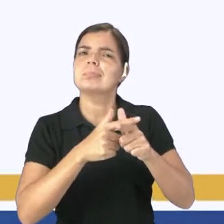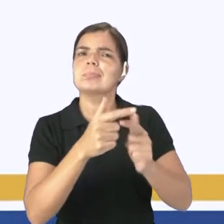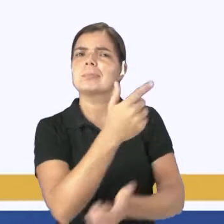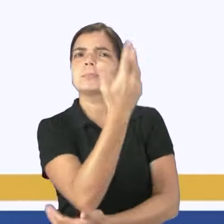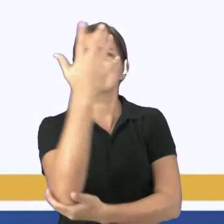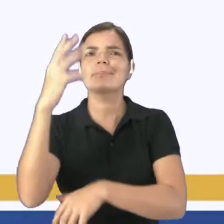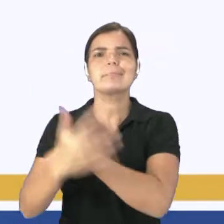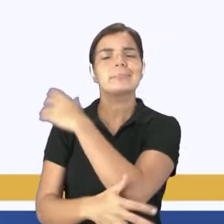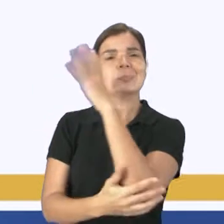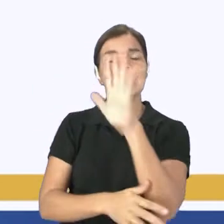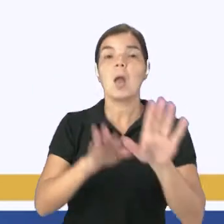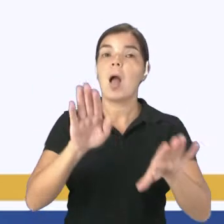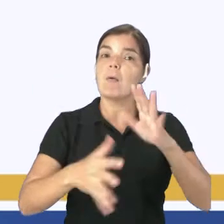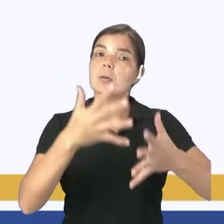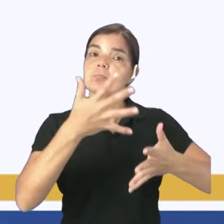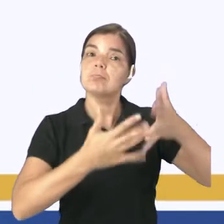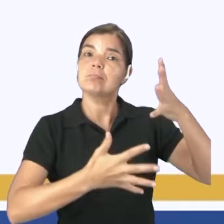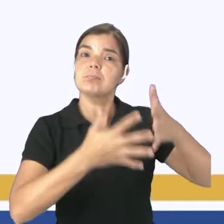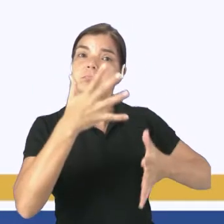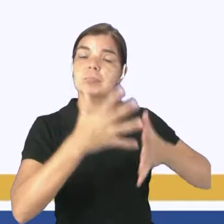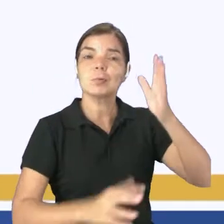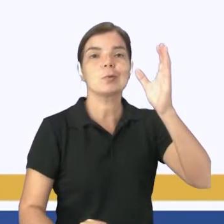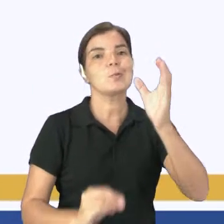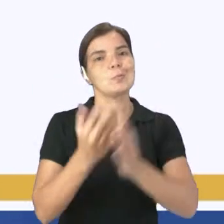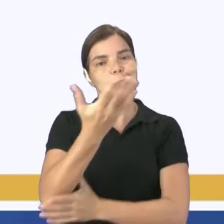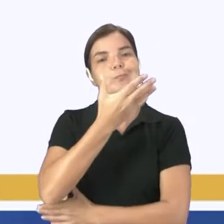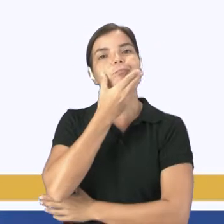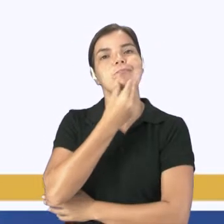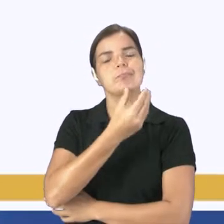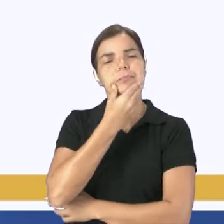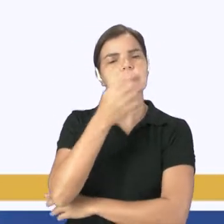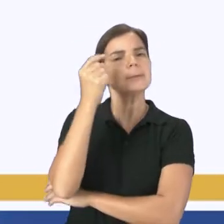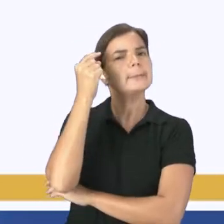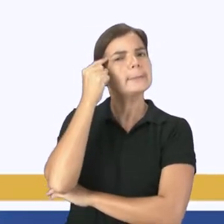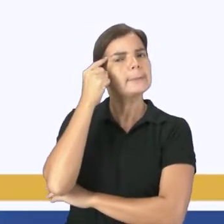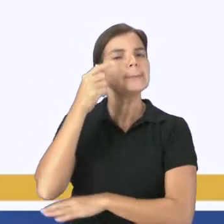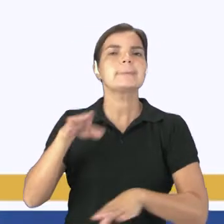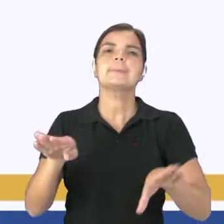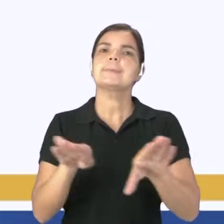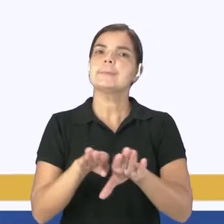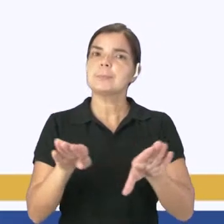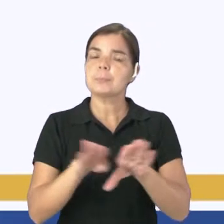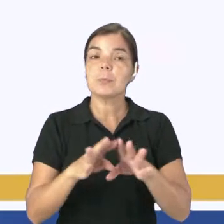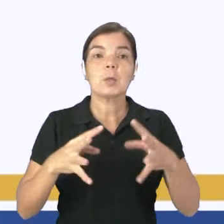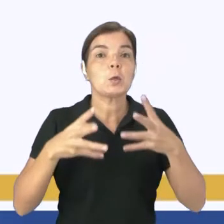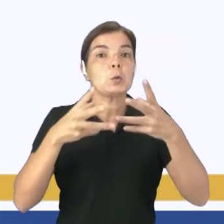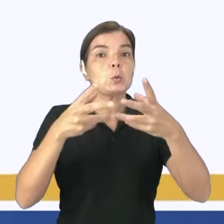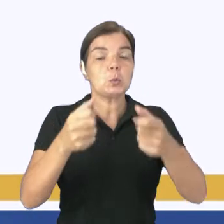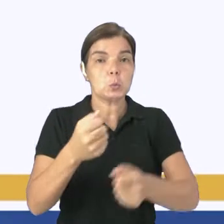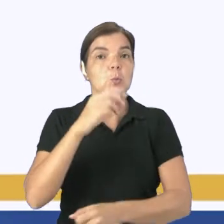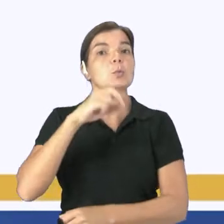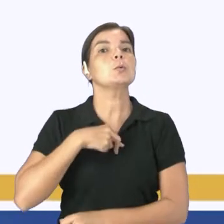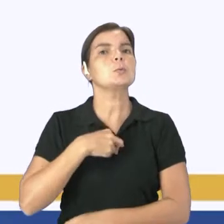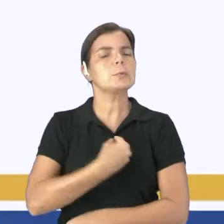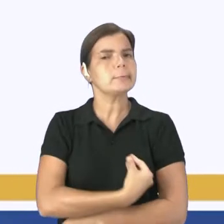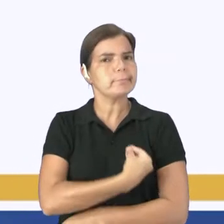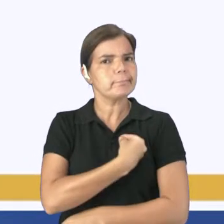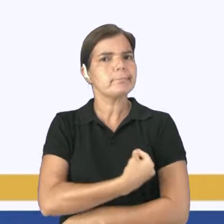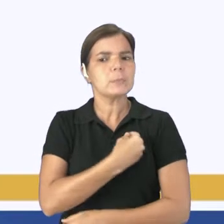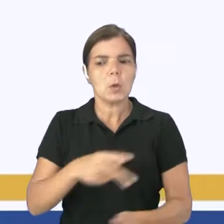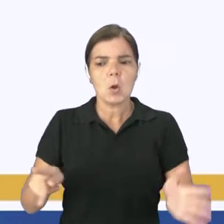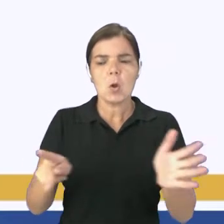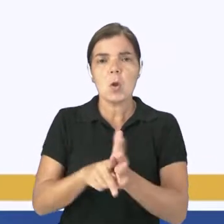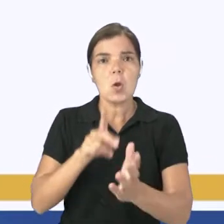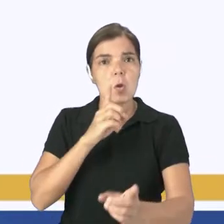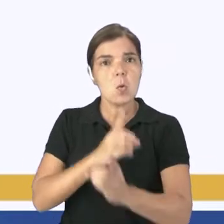confundindo com a própria origem do homem. E se a gente for parar para pensar também, de todos os seres que a gente encontra na Terra, de todos os